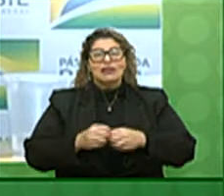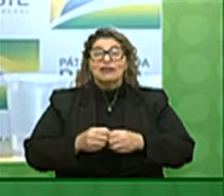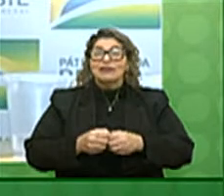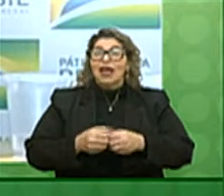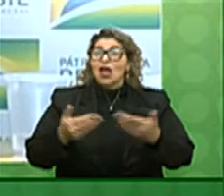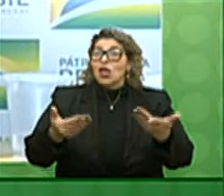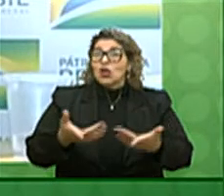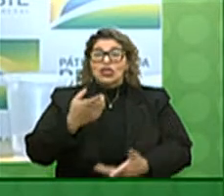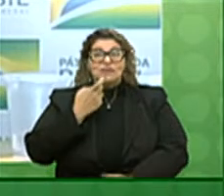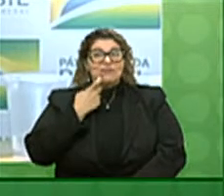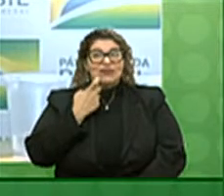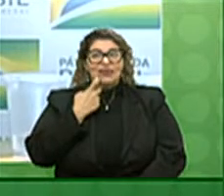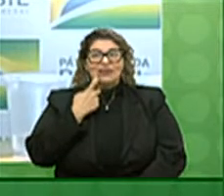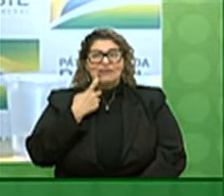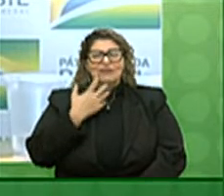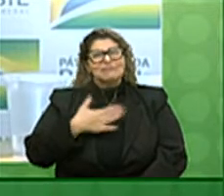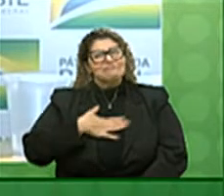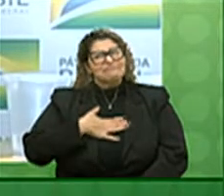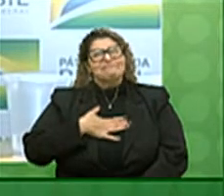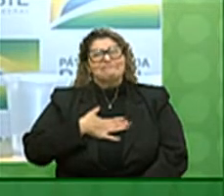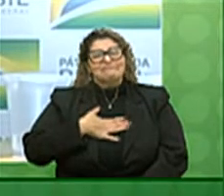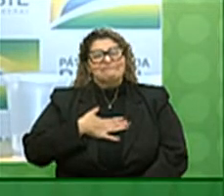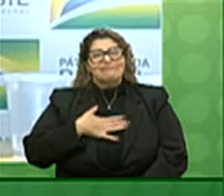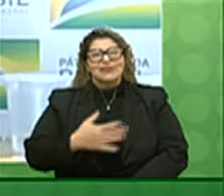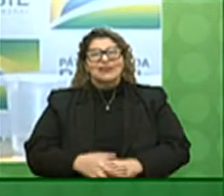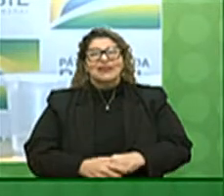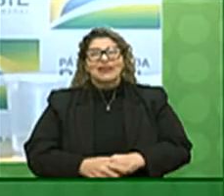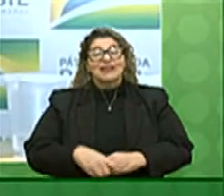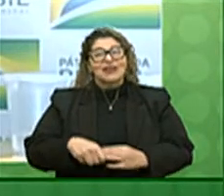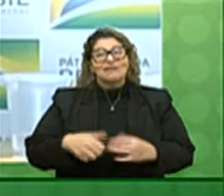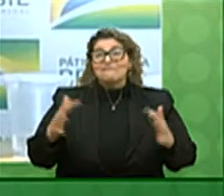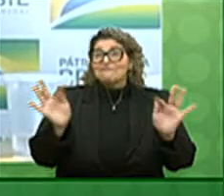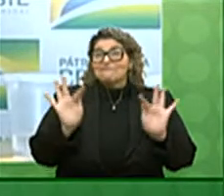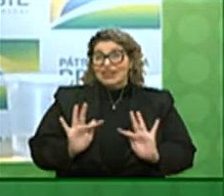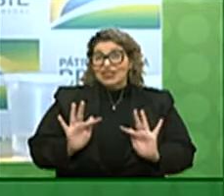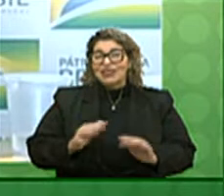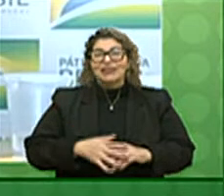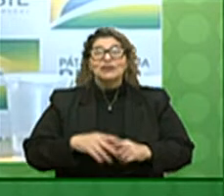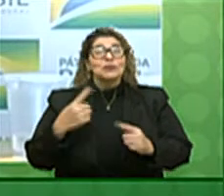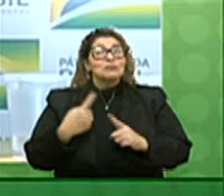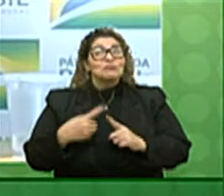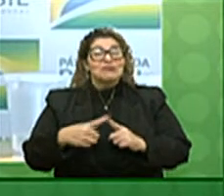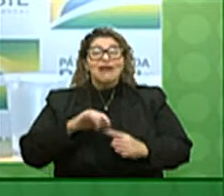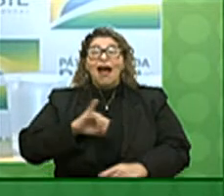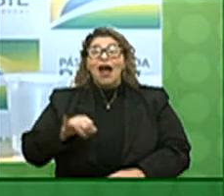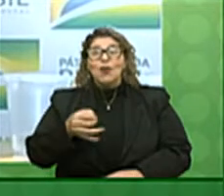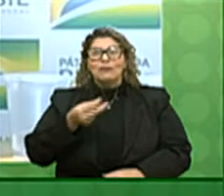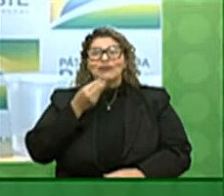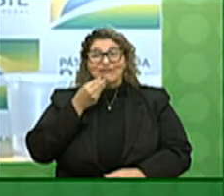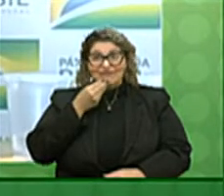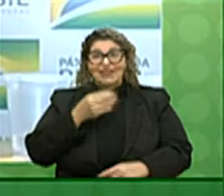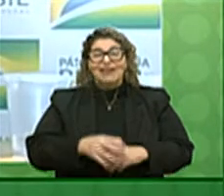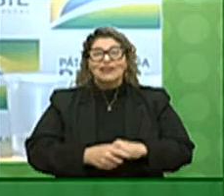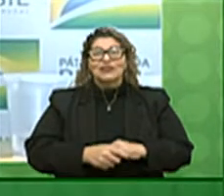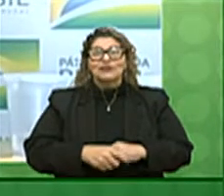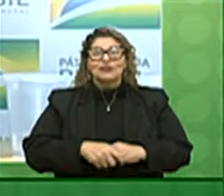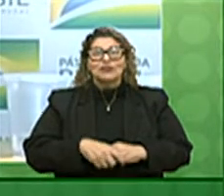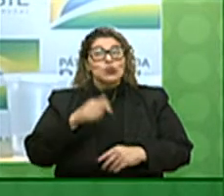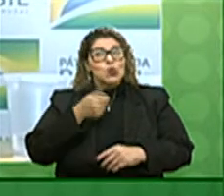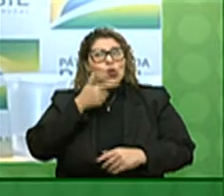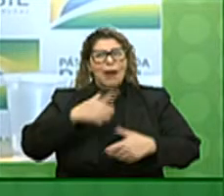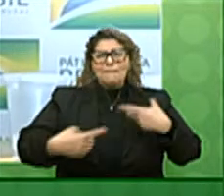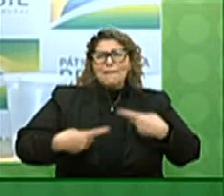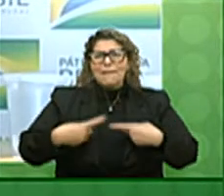sexta-feira para mim extremamente alegre por ter essa oportunidade de poder